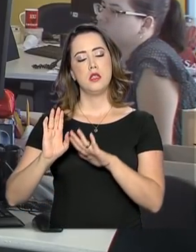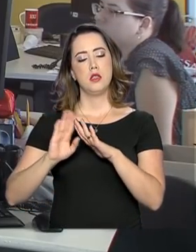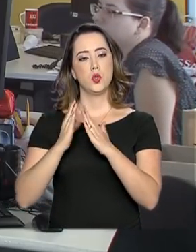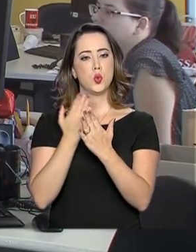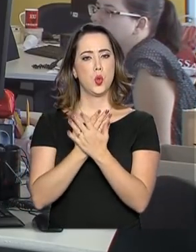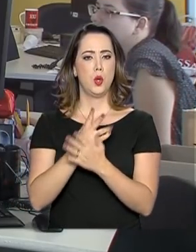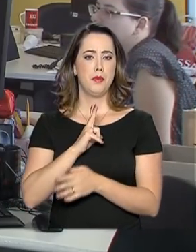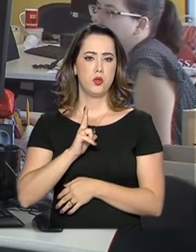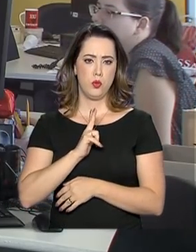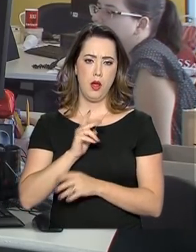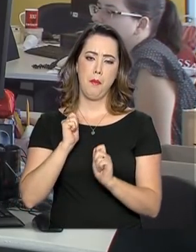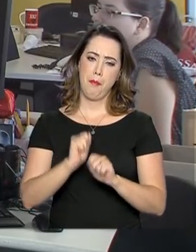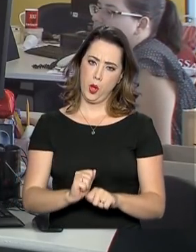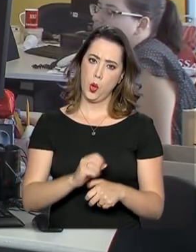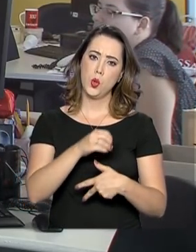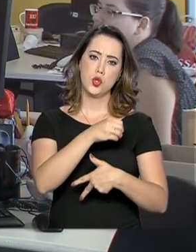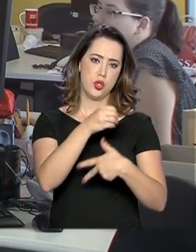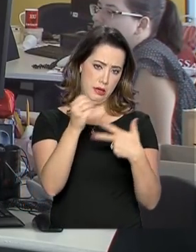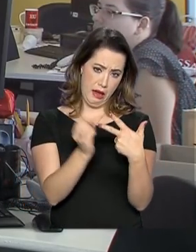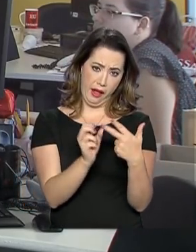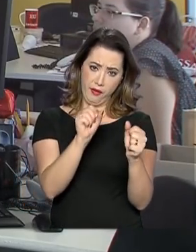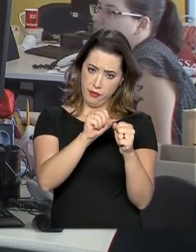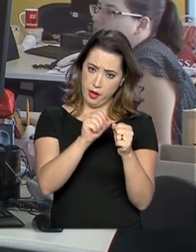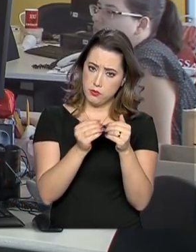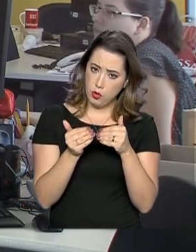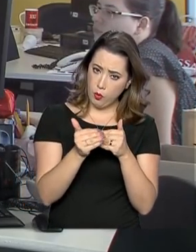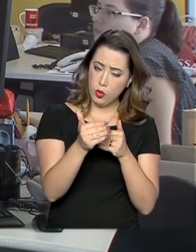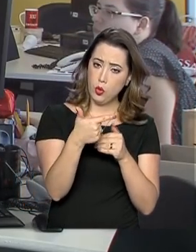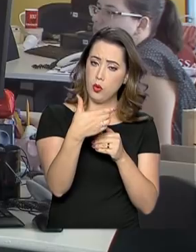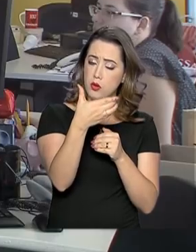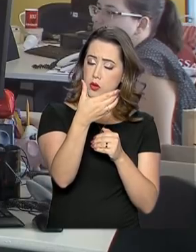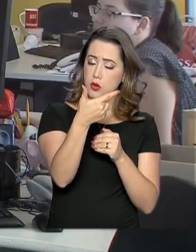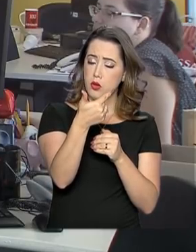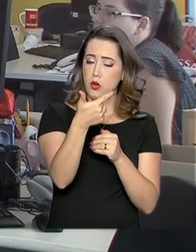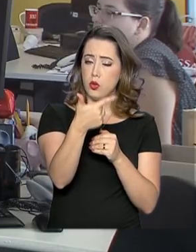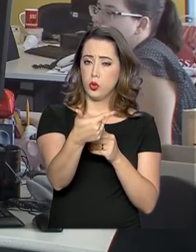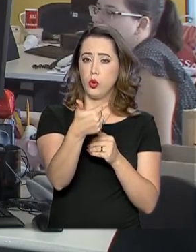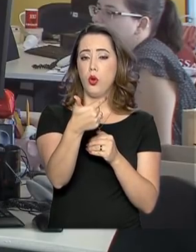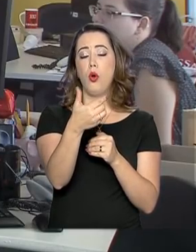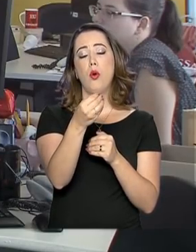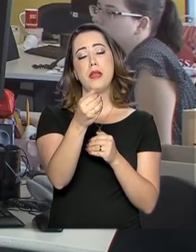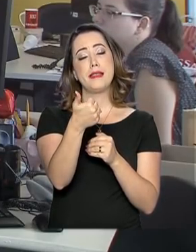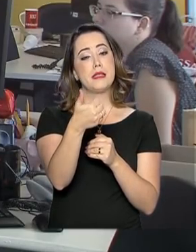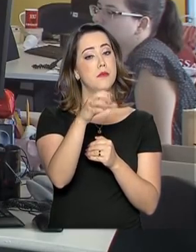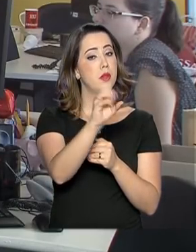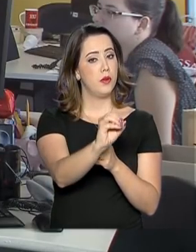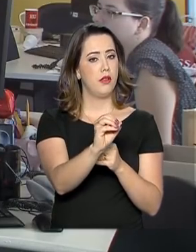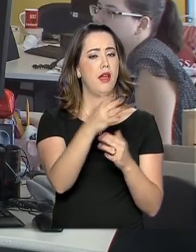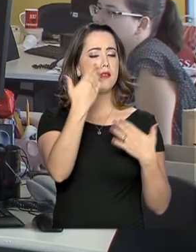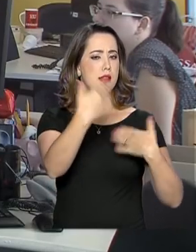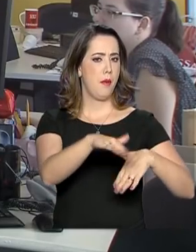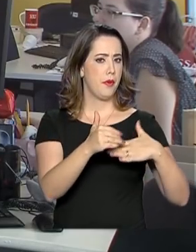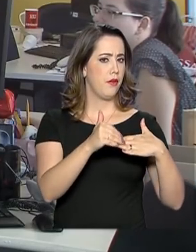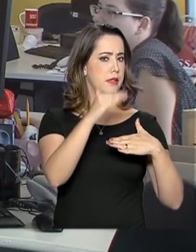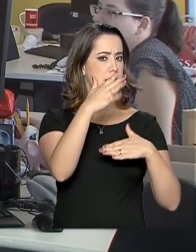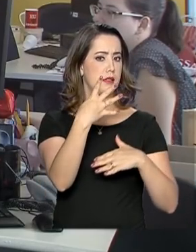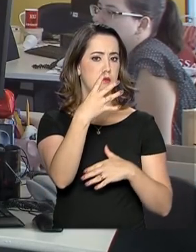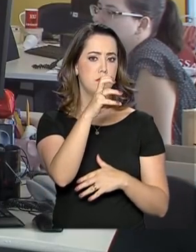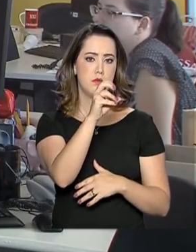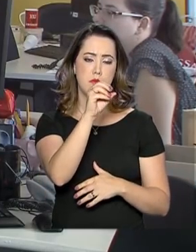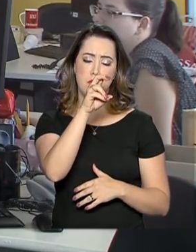participou do Enem a partir da edição de 2010 e tem obtido nas provas uma média igual ou superior a 450